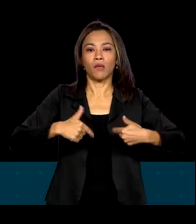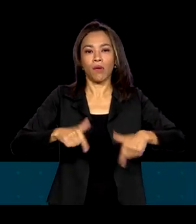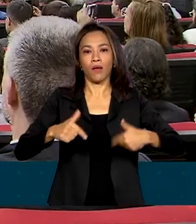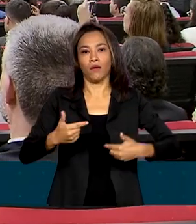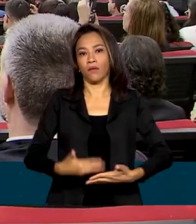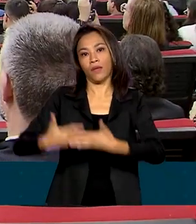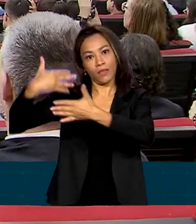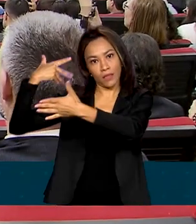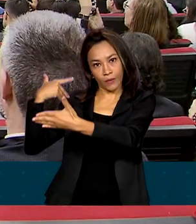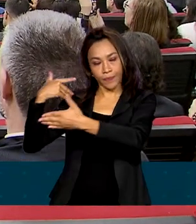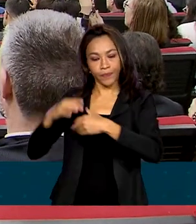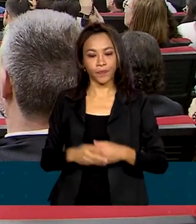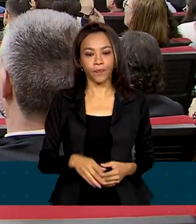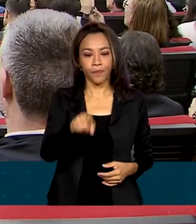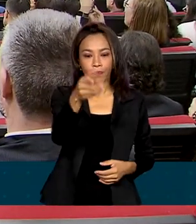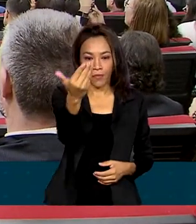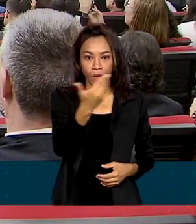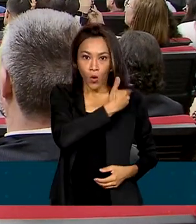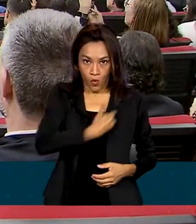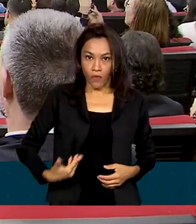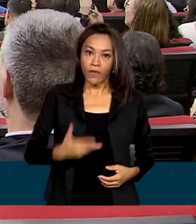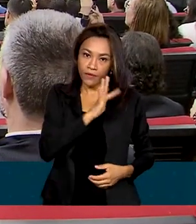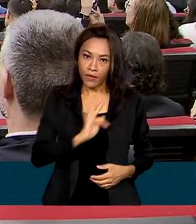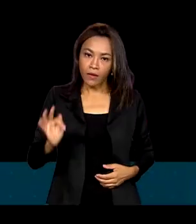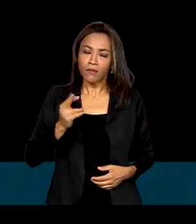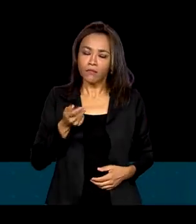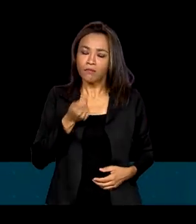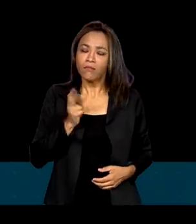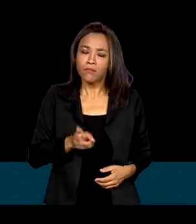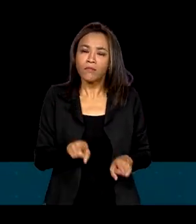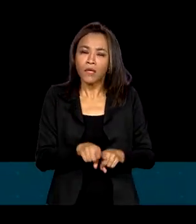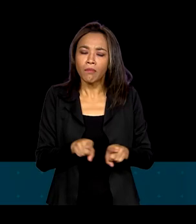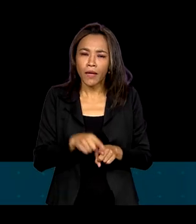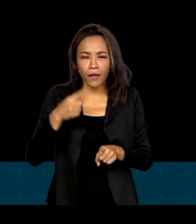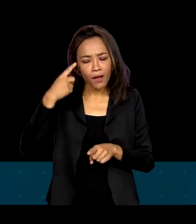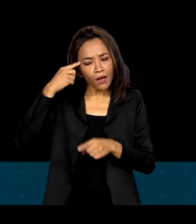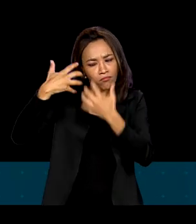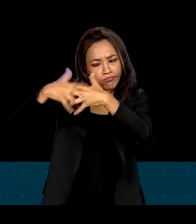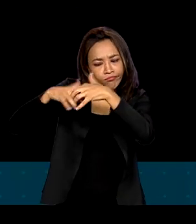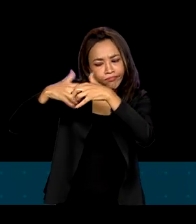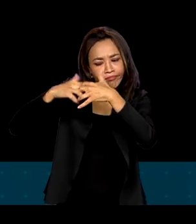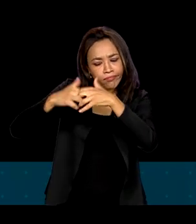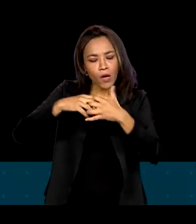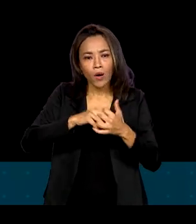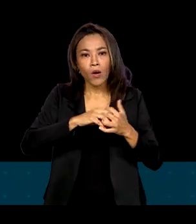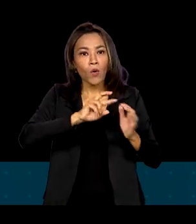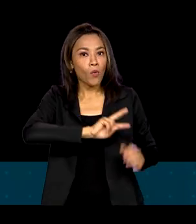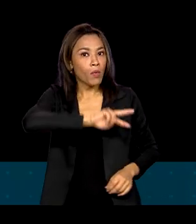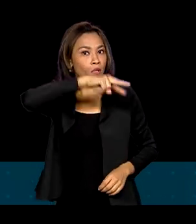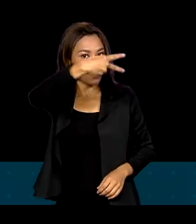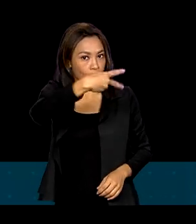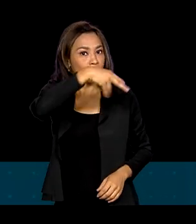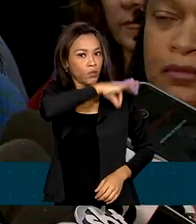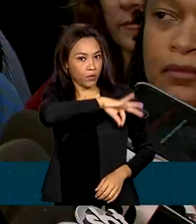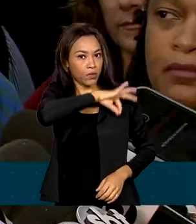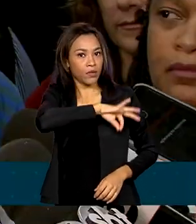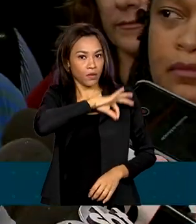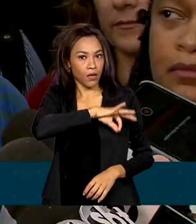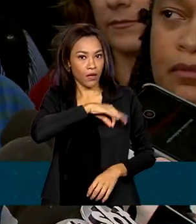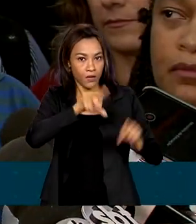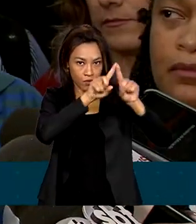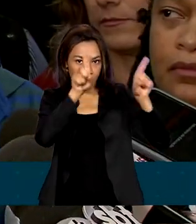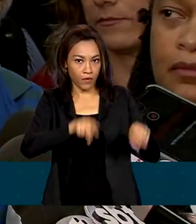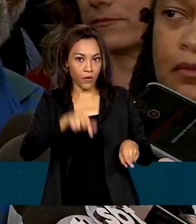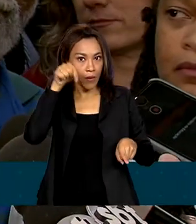anteriores. O governo federal também analisa conceder um reajuste no salário dos servidores ainda neste ano. A gente